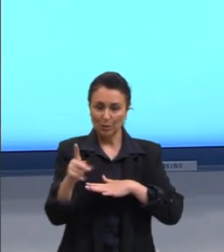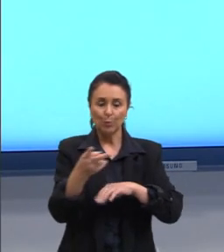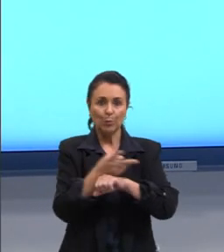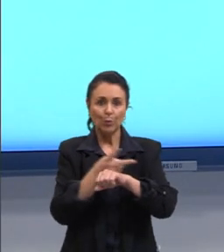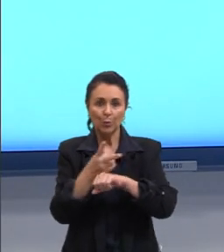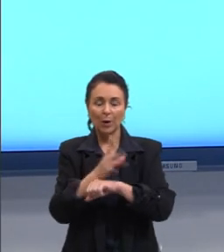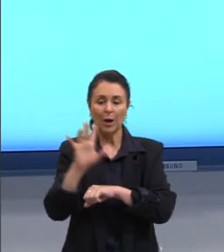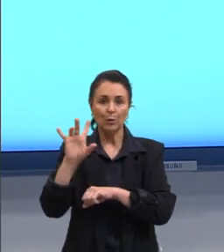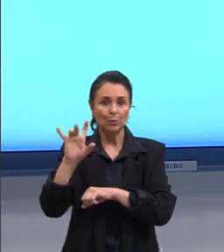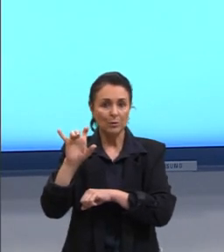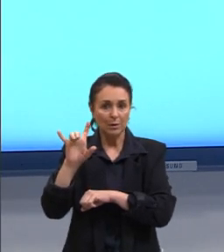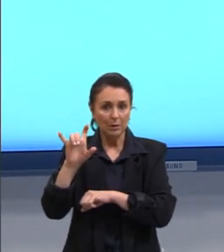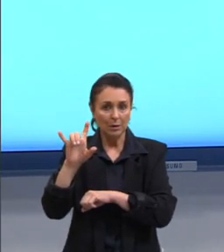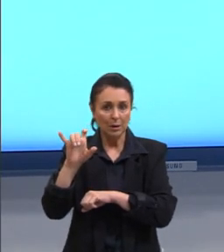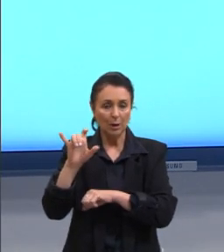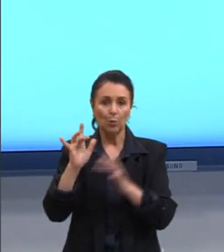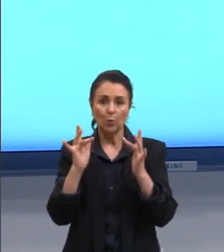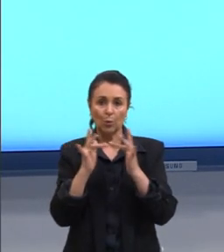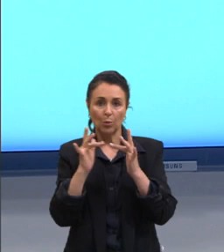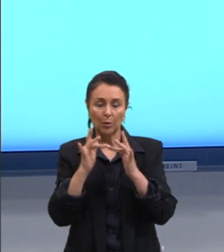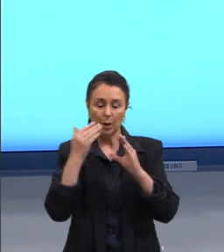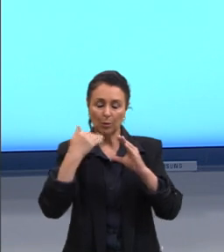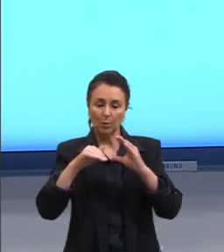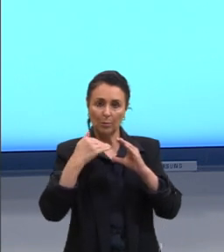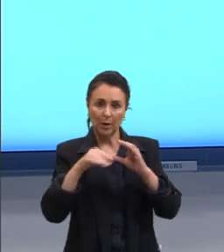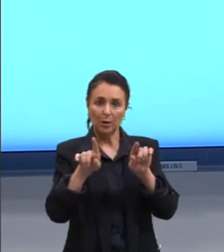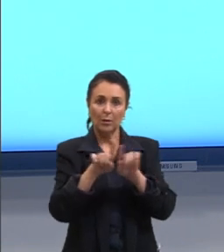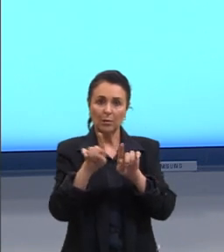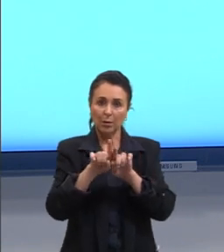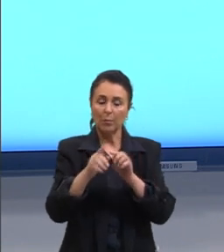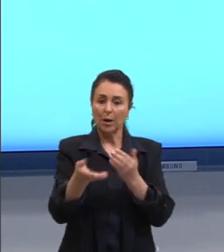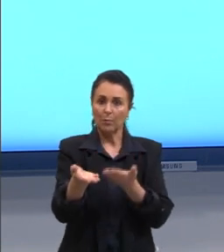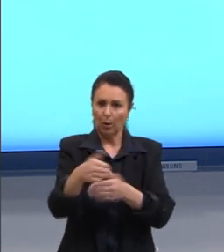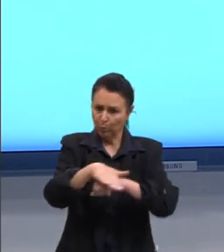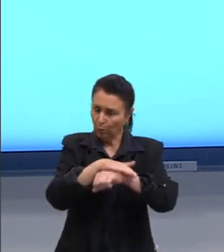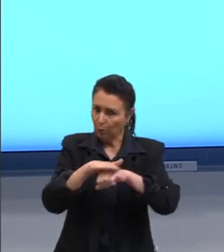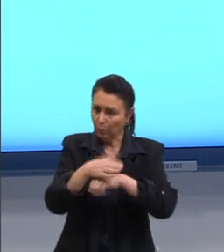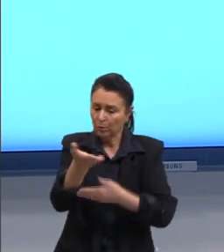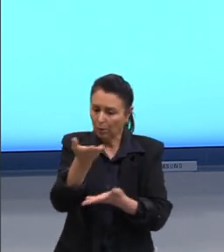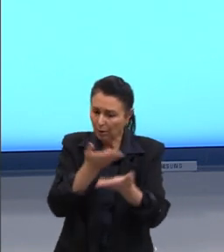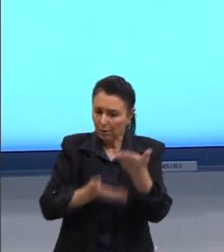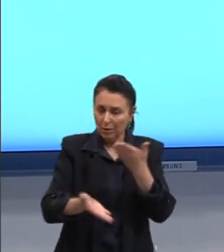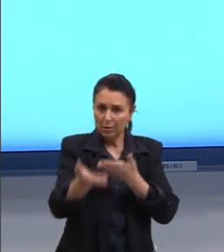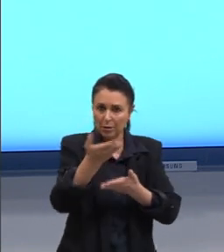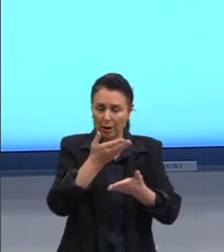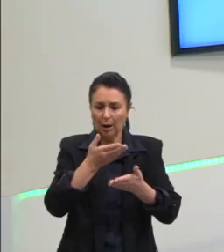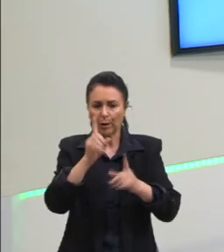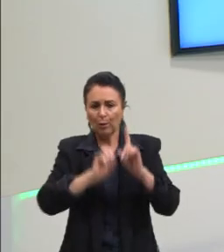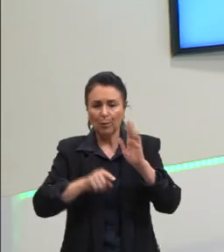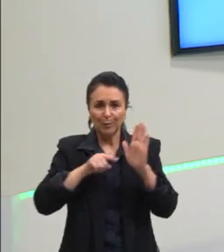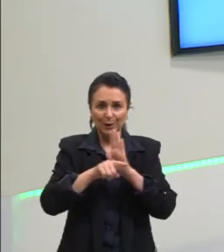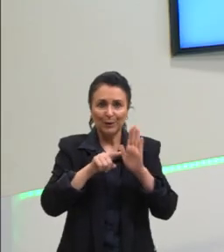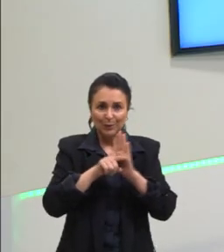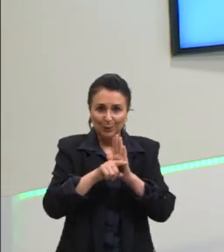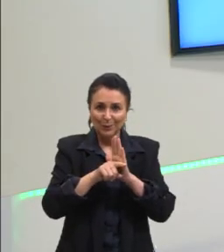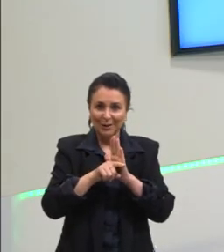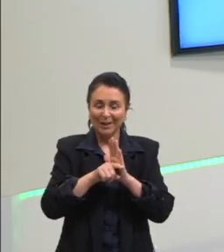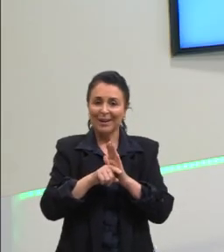no Instagram ou entrar em contato via e-mail para fazer uma colaboração ou alguma boa pergunta eu fico aí